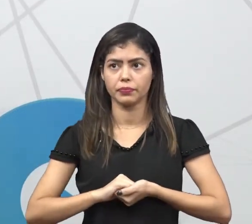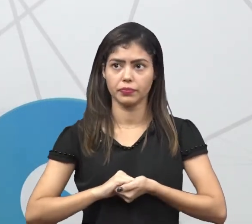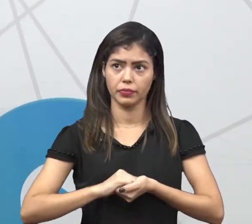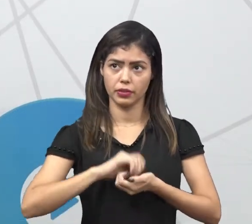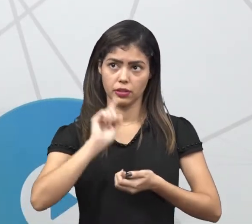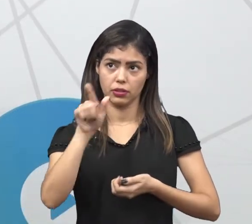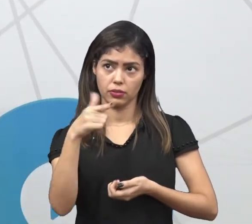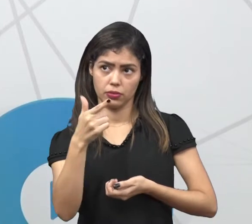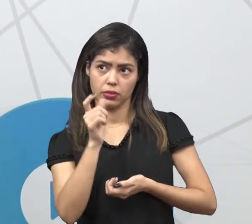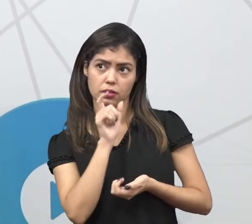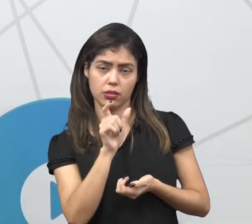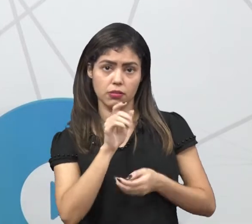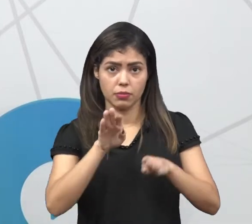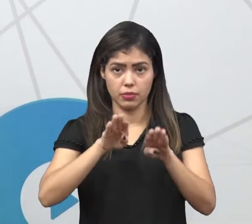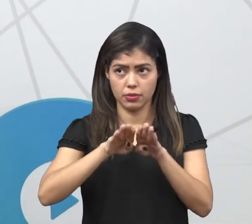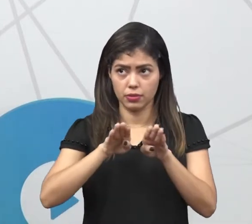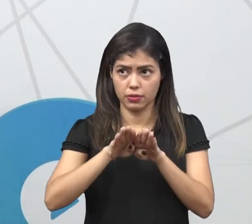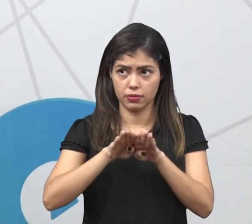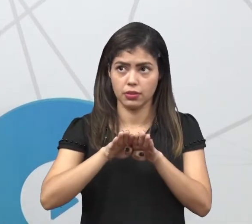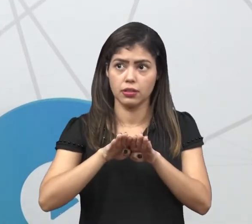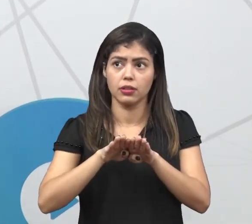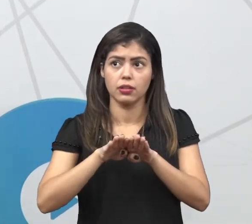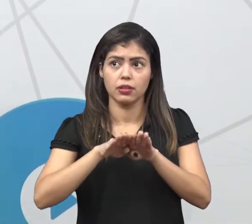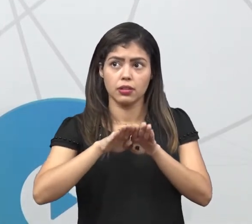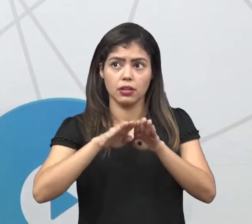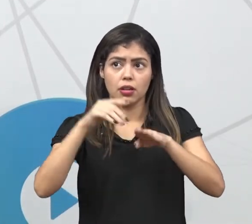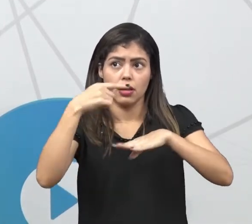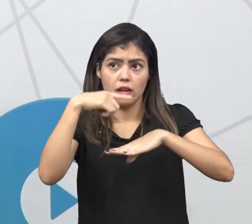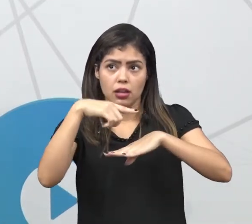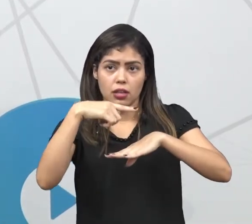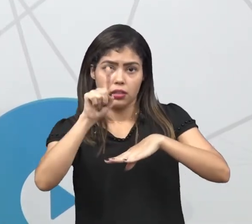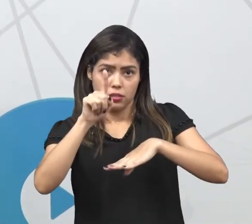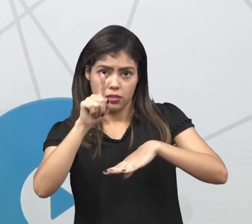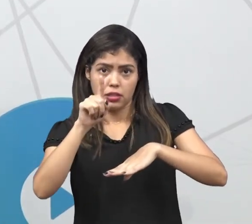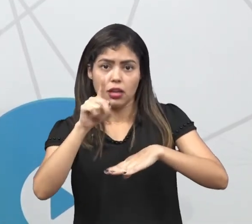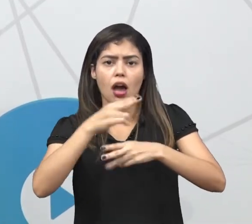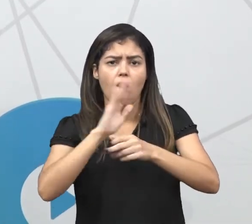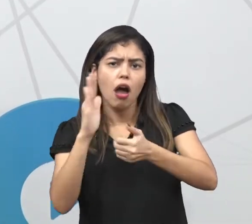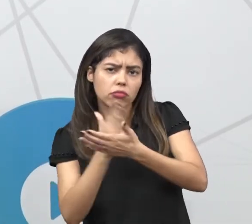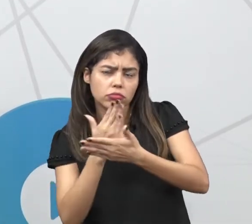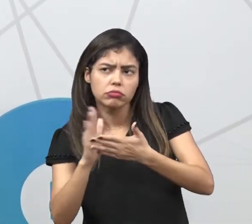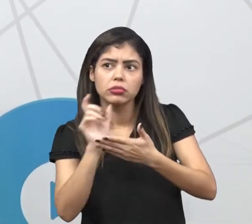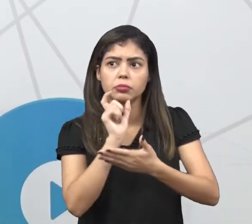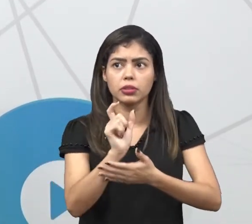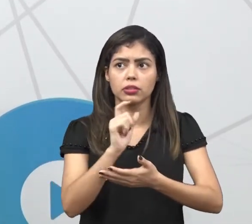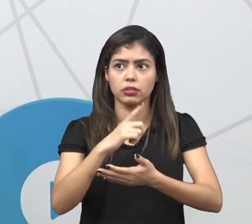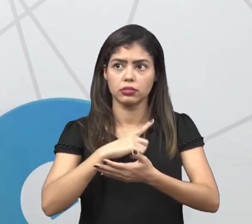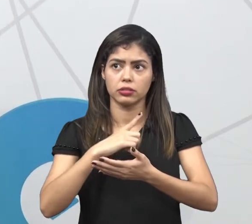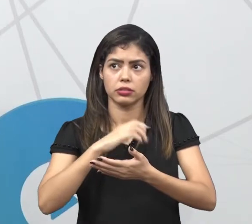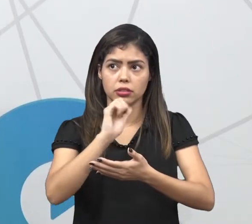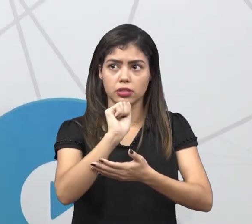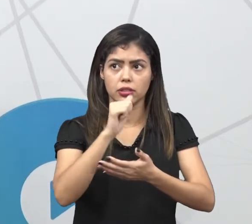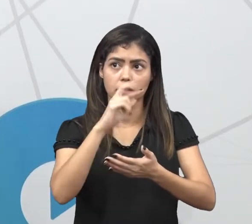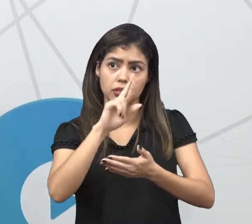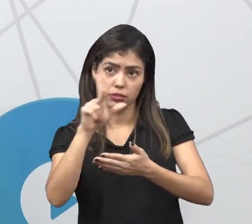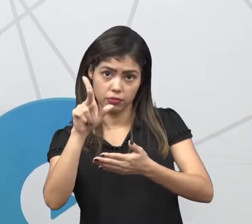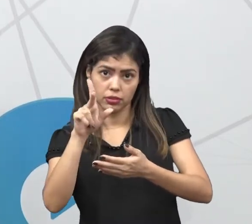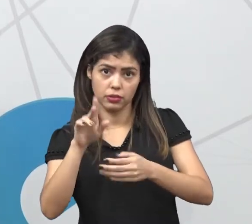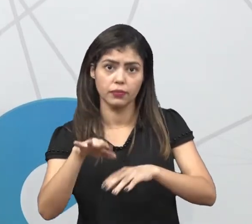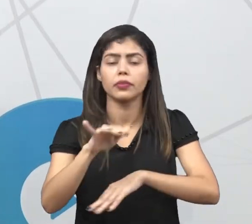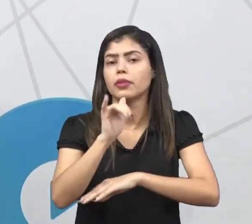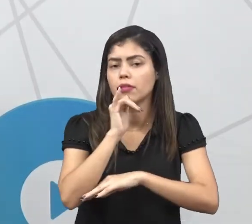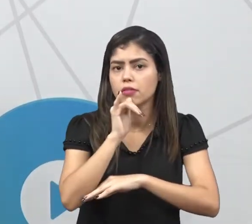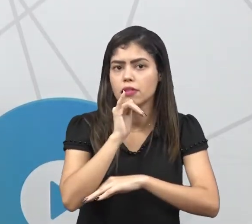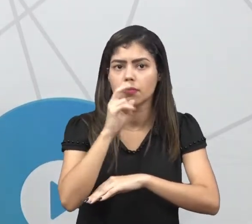Outra situação que também mudou é que algumas palavras mantiveram esse acento diferencial. Nós vimos